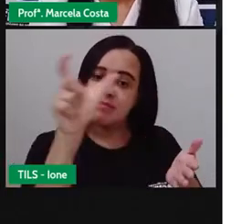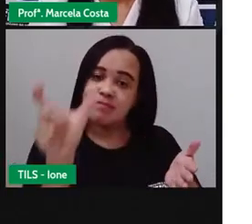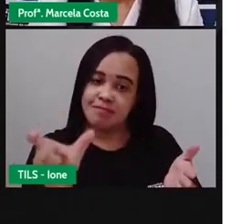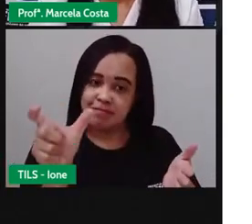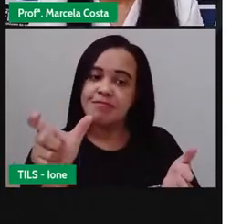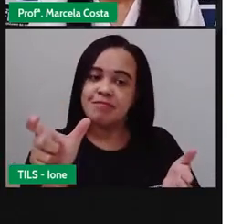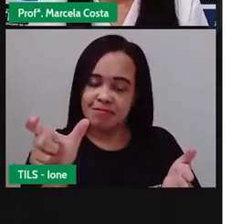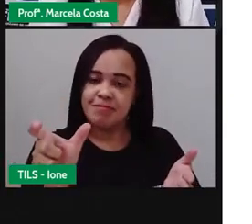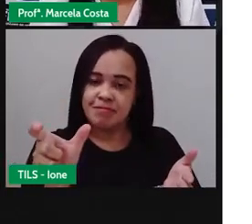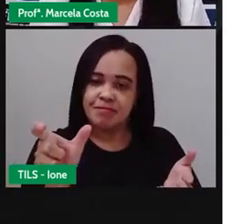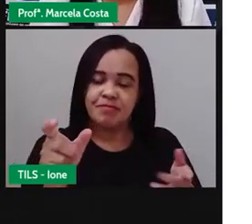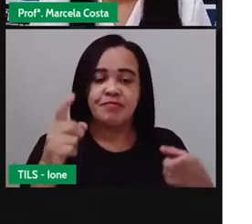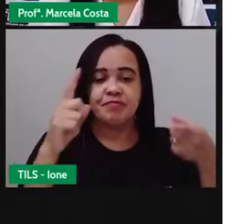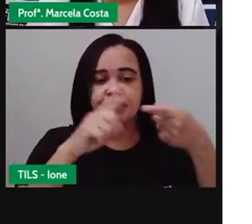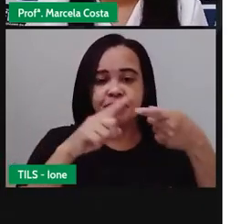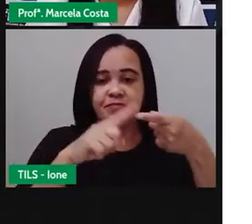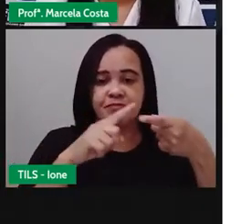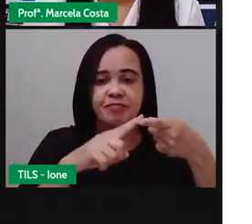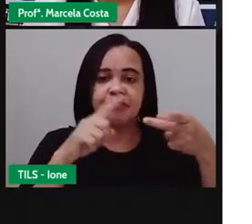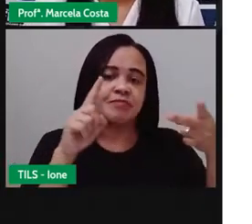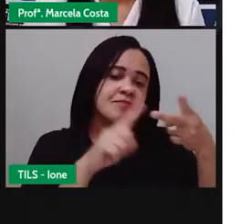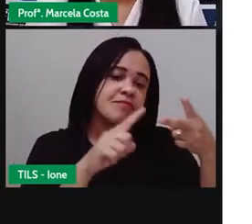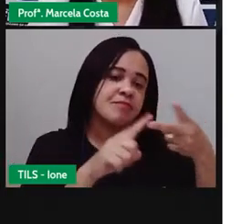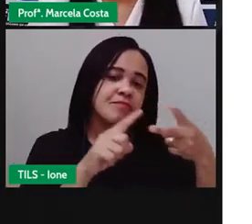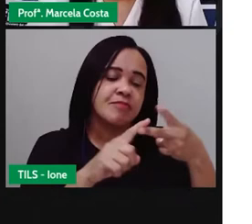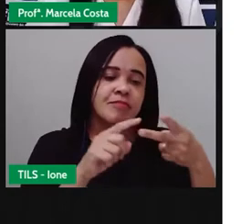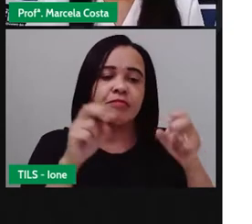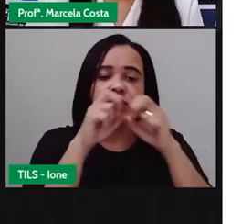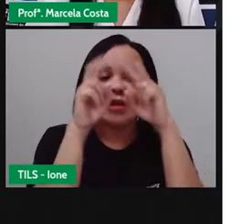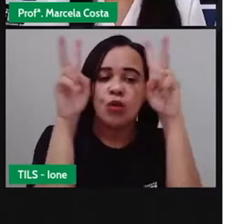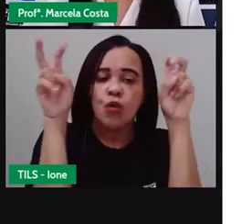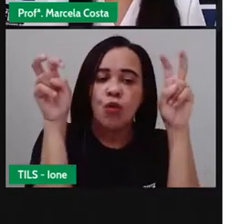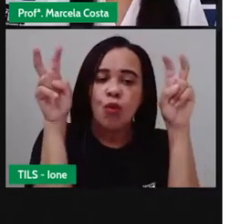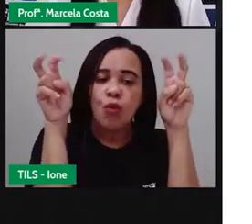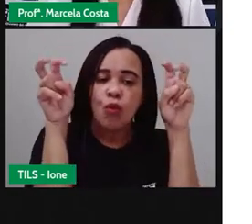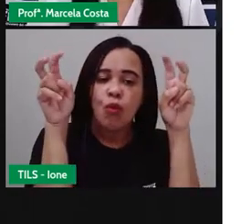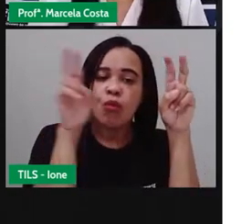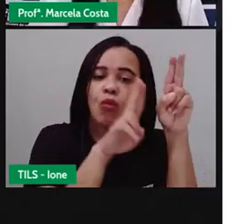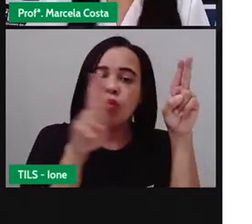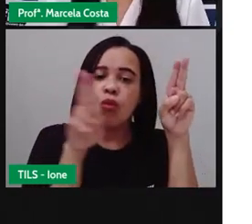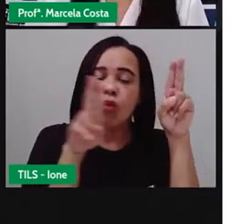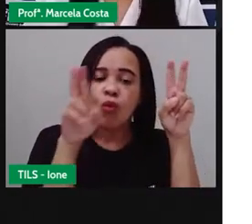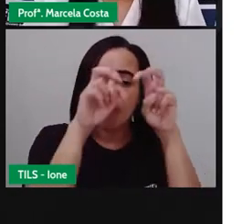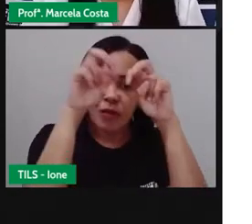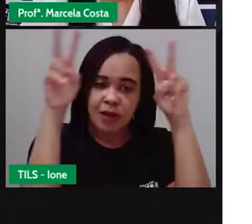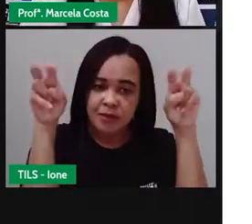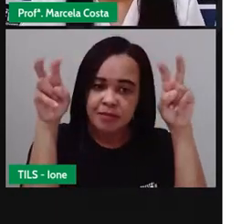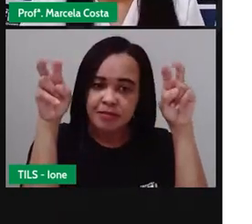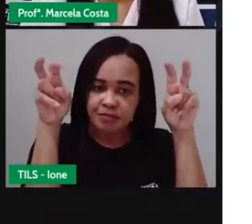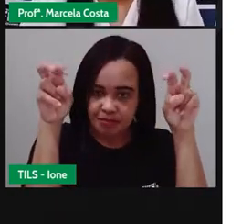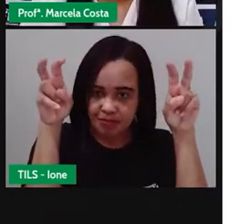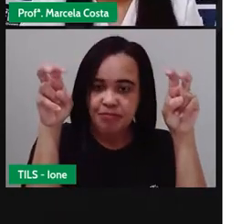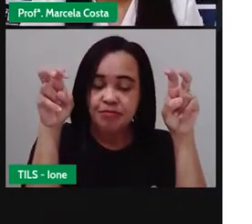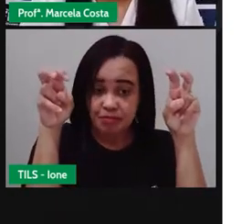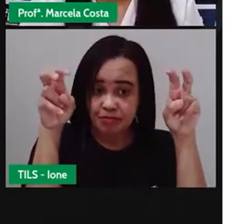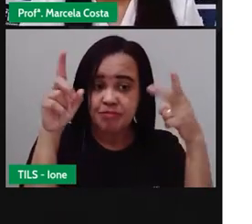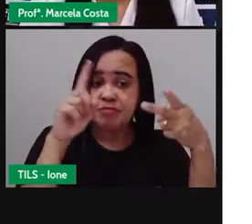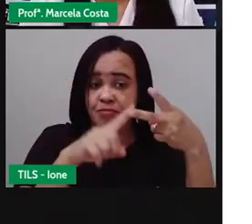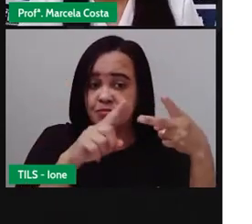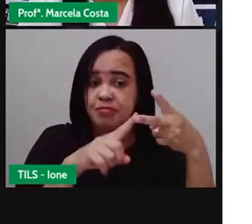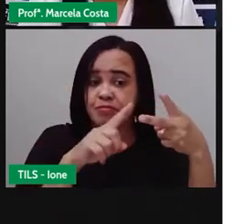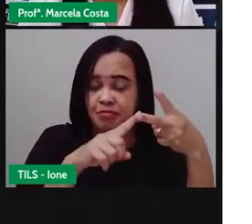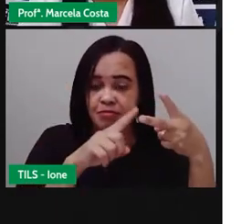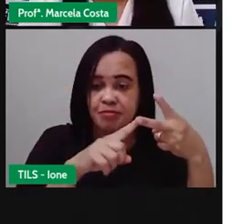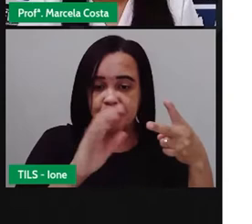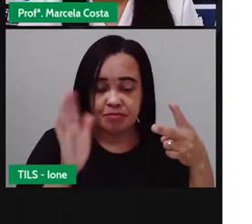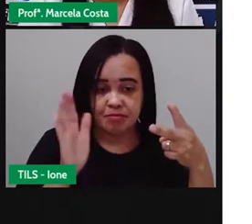Em seguida, em destaque com letras grandes, você identifica o título do